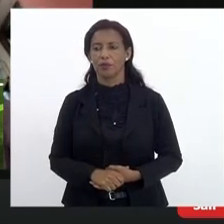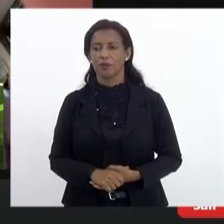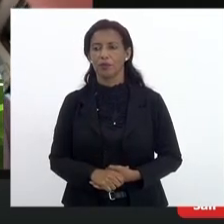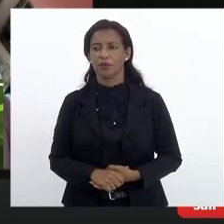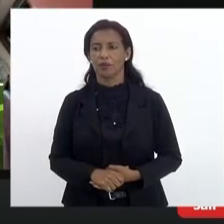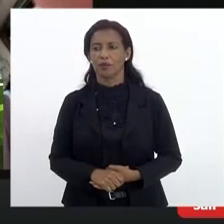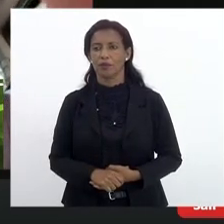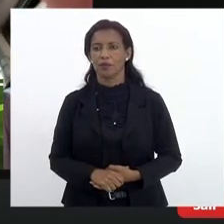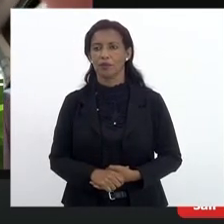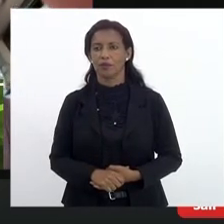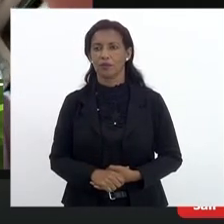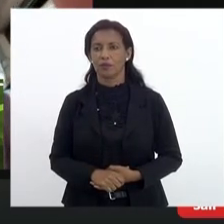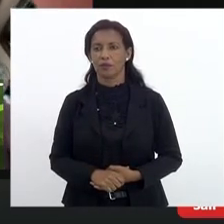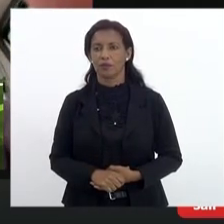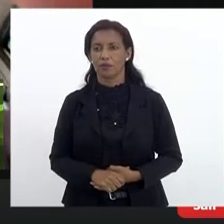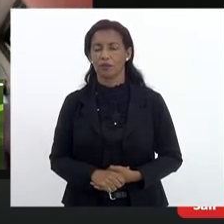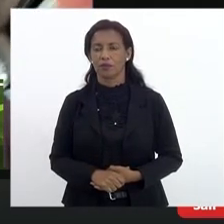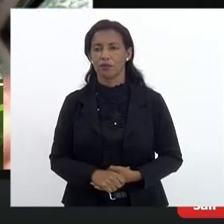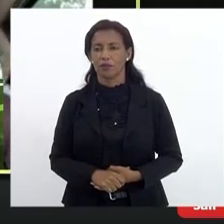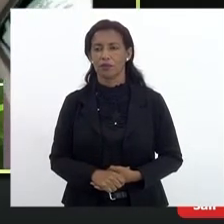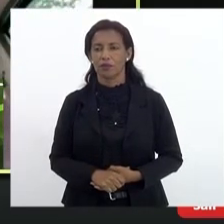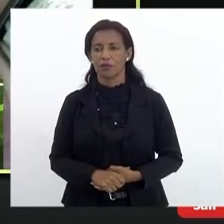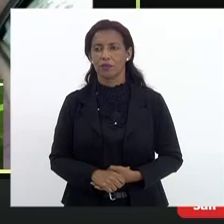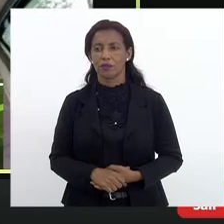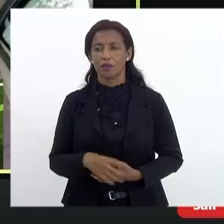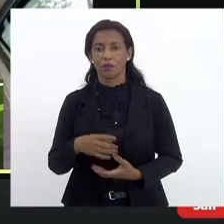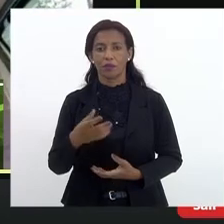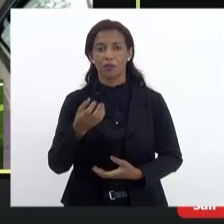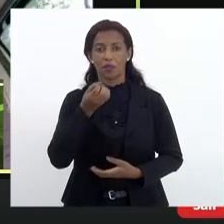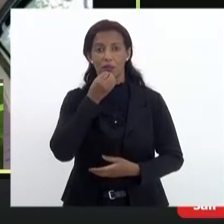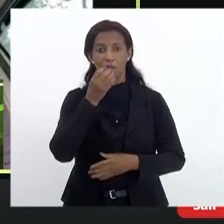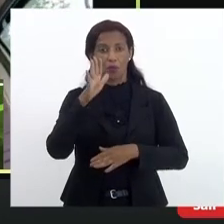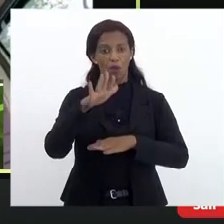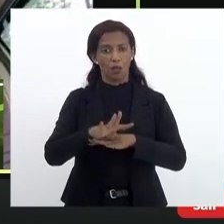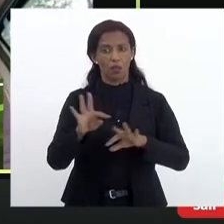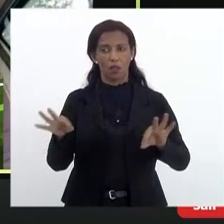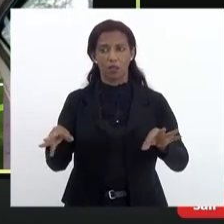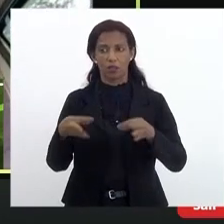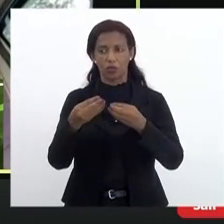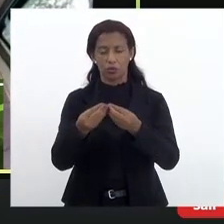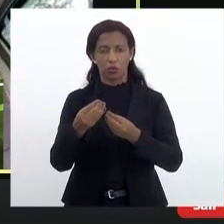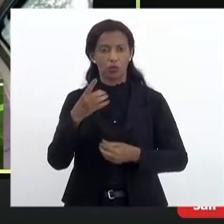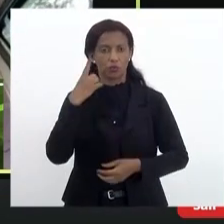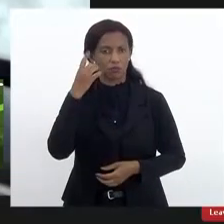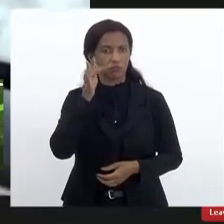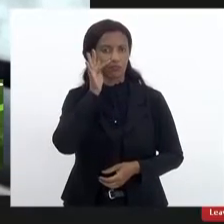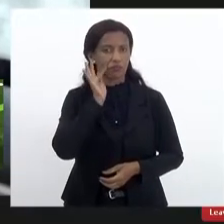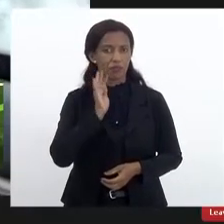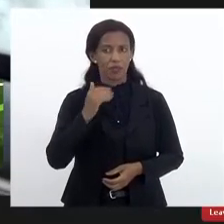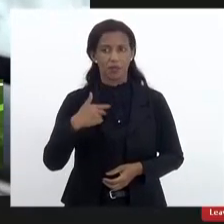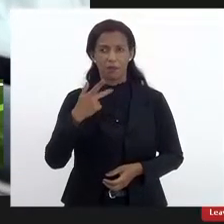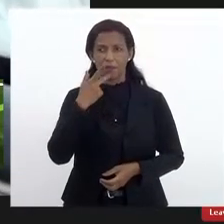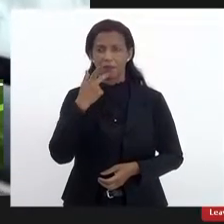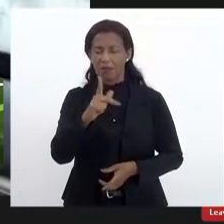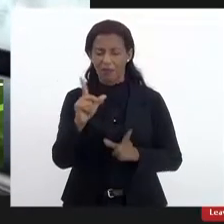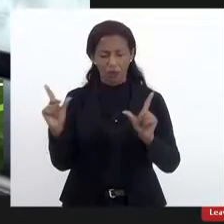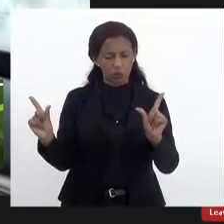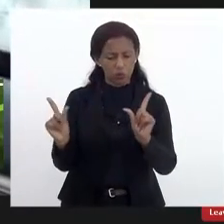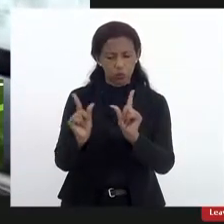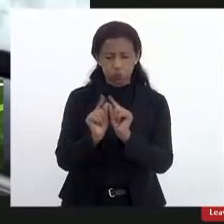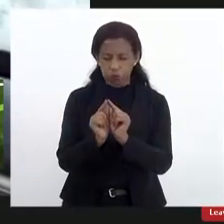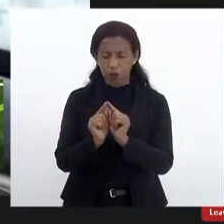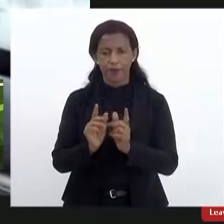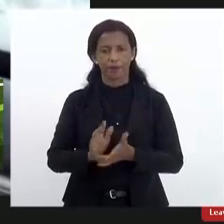sequência Sãozinho boa tarde a todos boa tarde presidente Flávio Serafini minha fala é muito breve